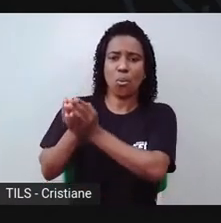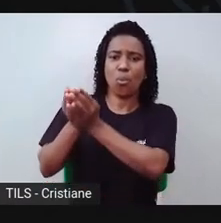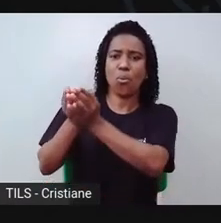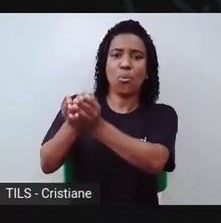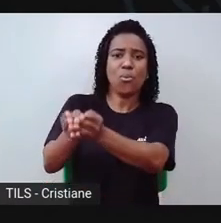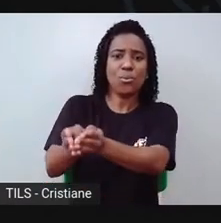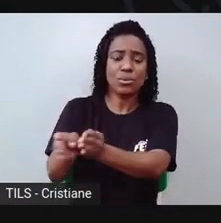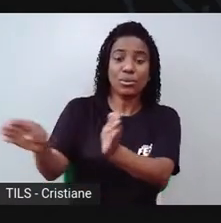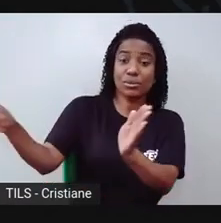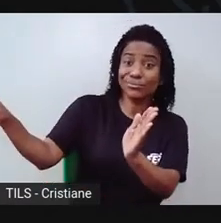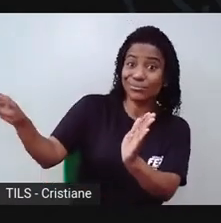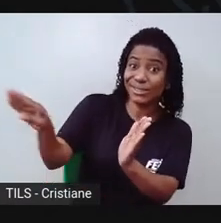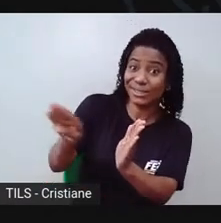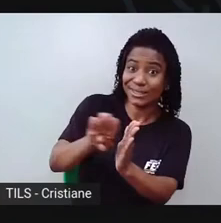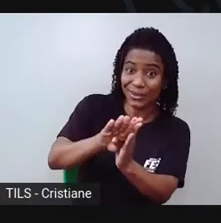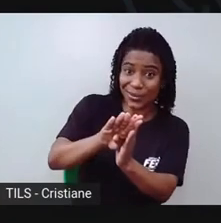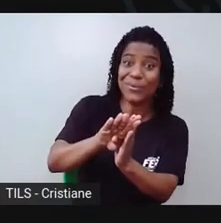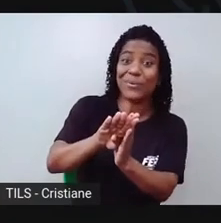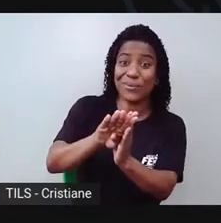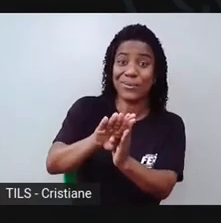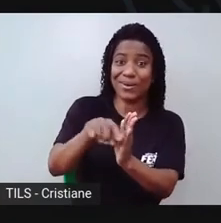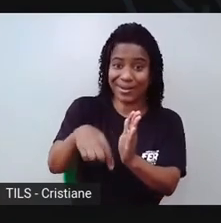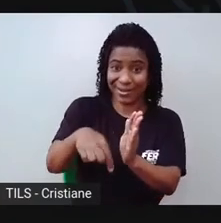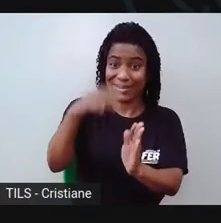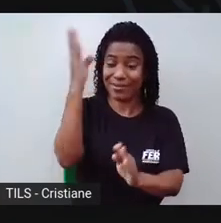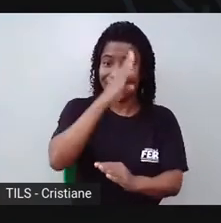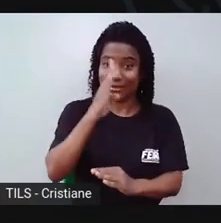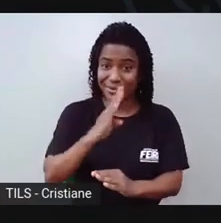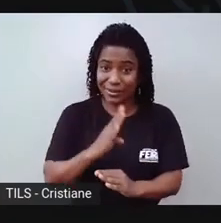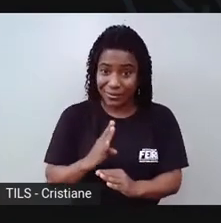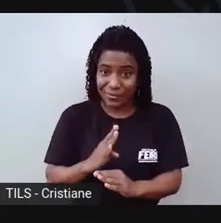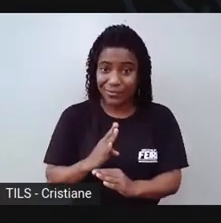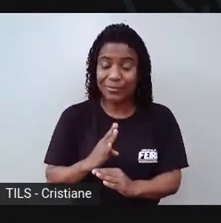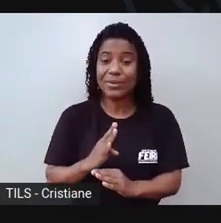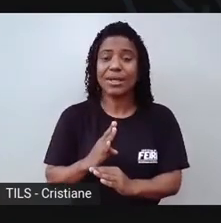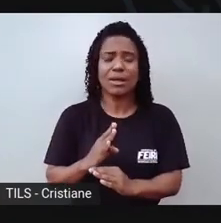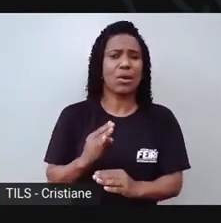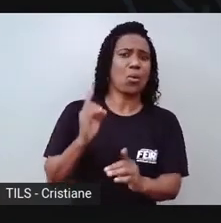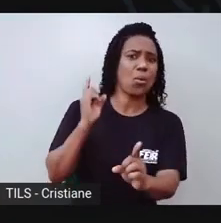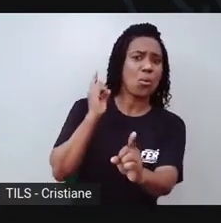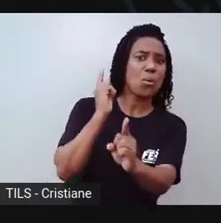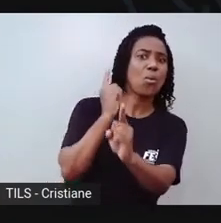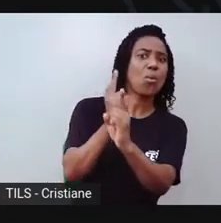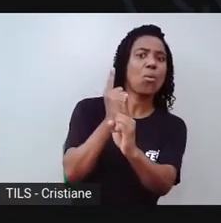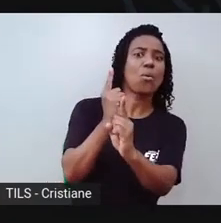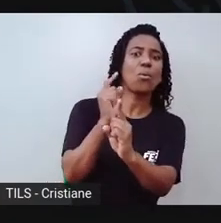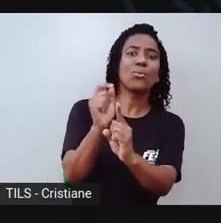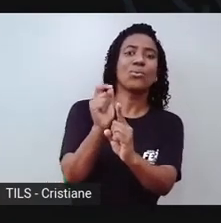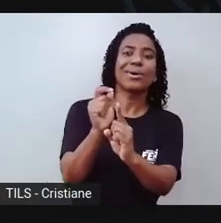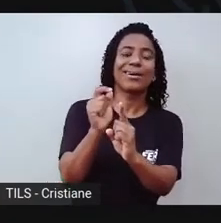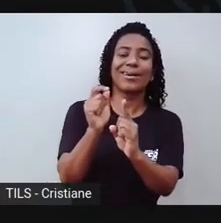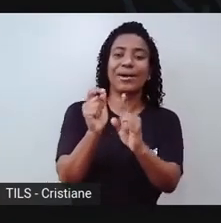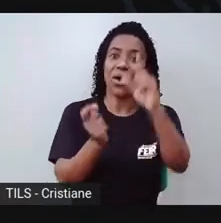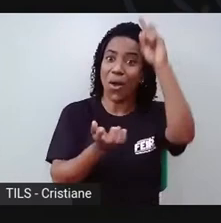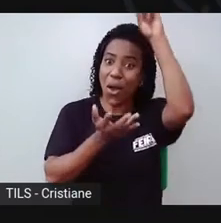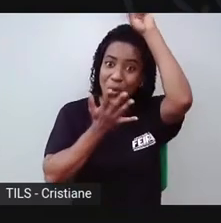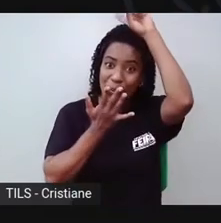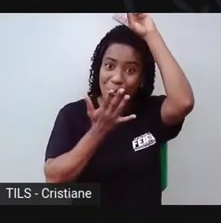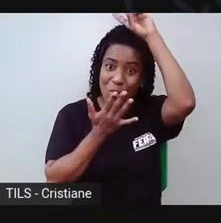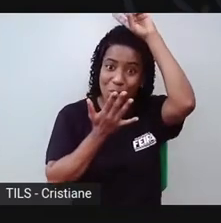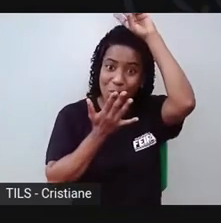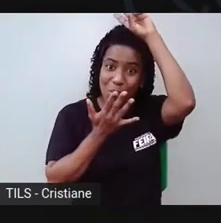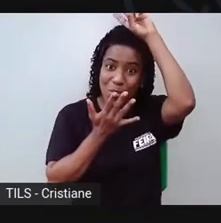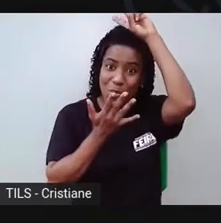foi a cerâmica barajoara, que era feita pelos índios. Os índios já confeccionavam aquelas panelas de barro,